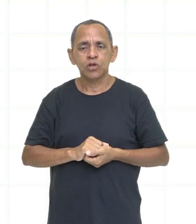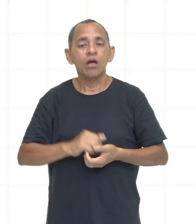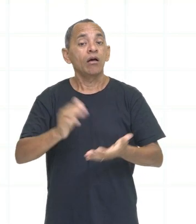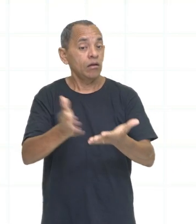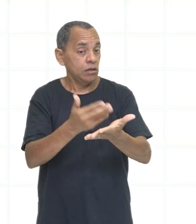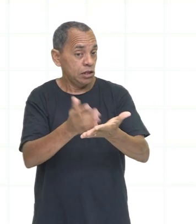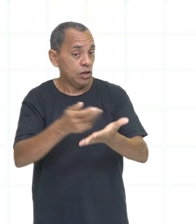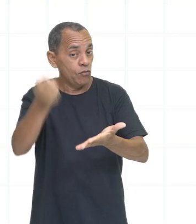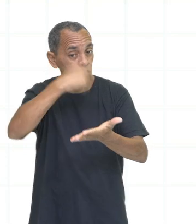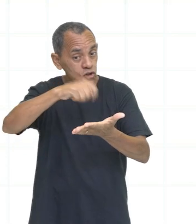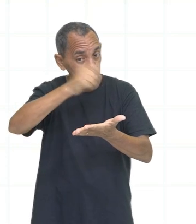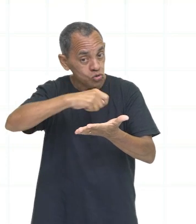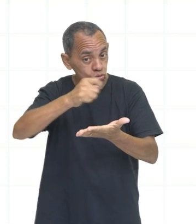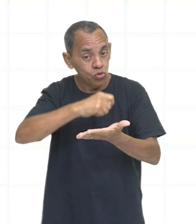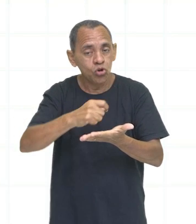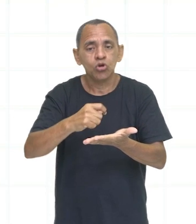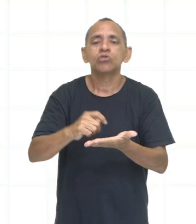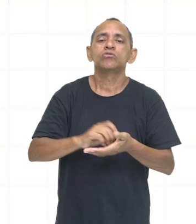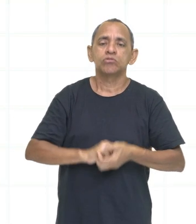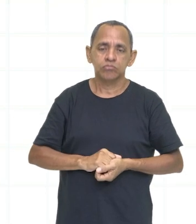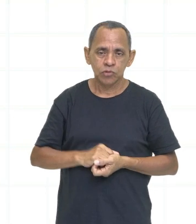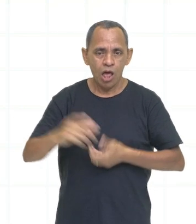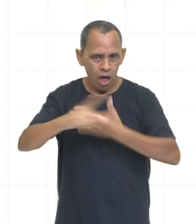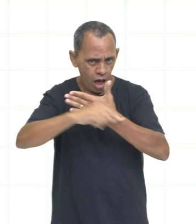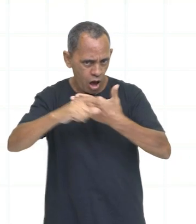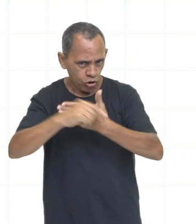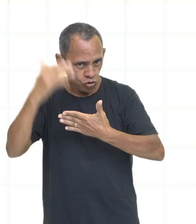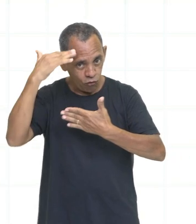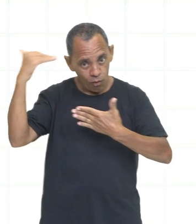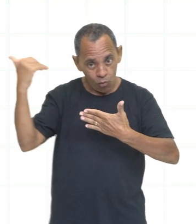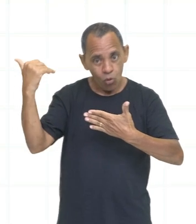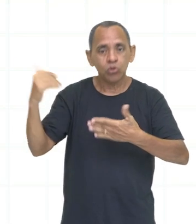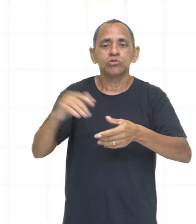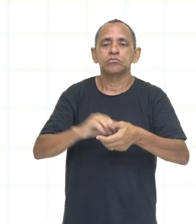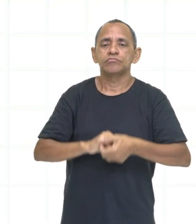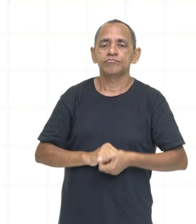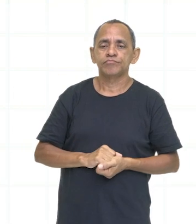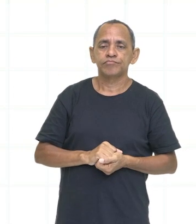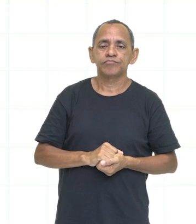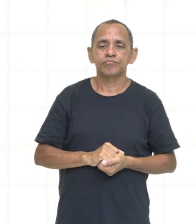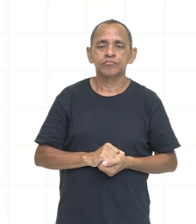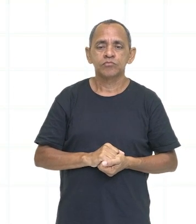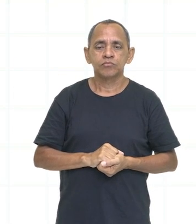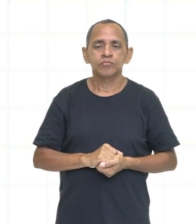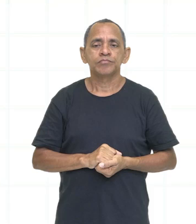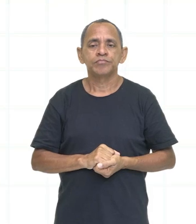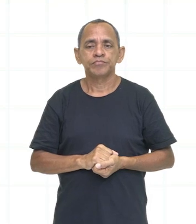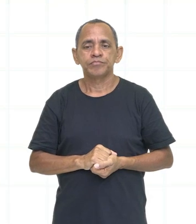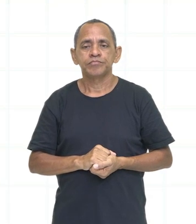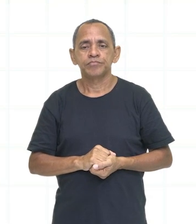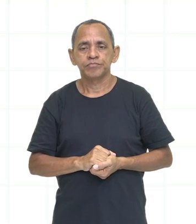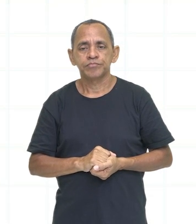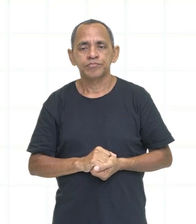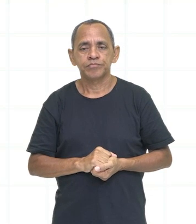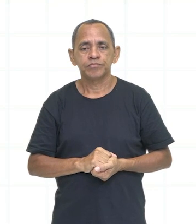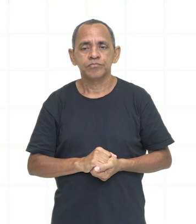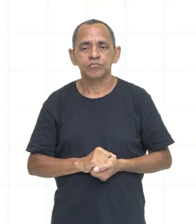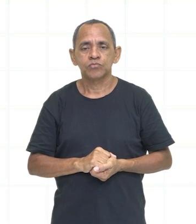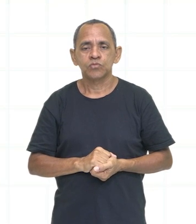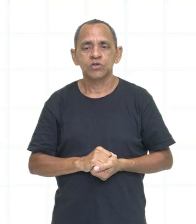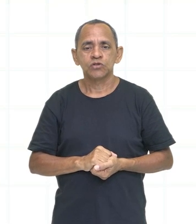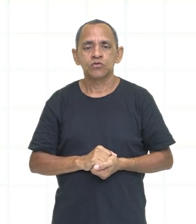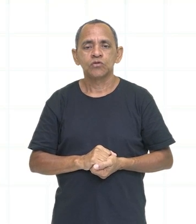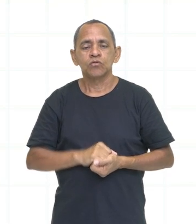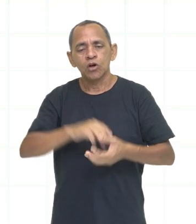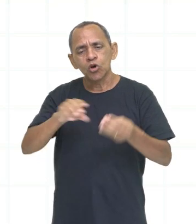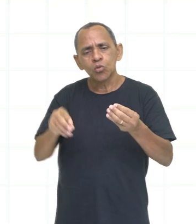uma, né? Por um autor renomado. Aqui, não. Aqui, ele vai ter um outro significado, porque ele vai formar a expressão all